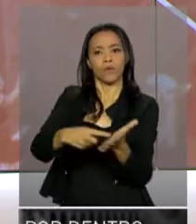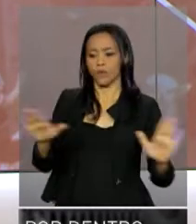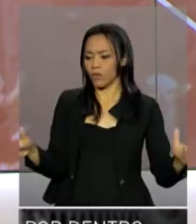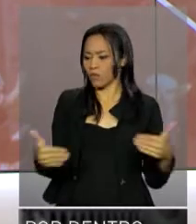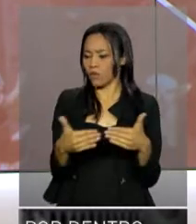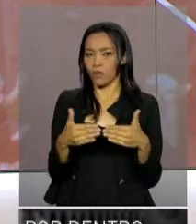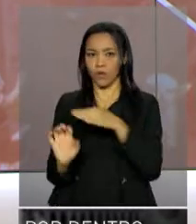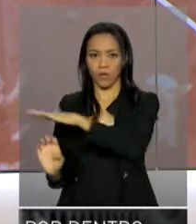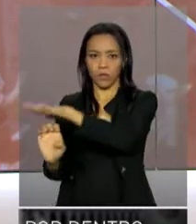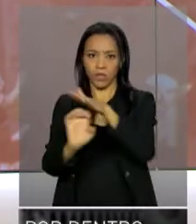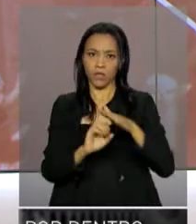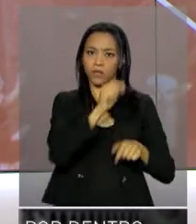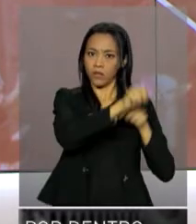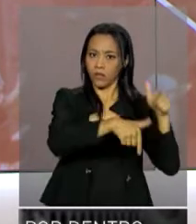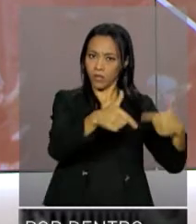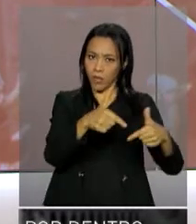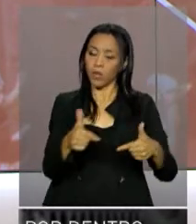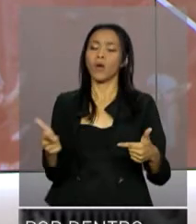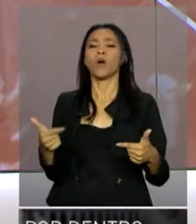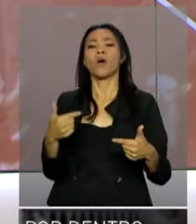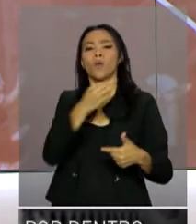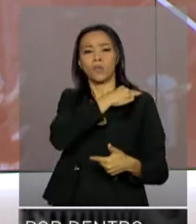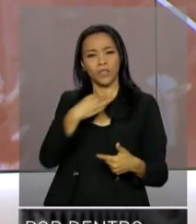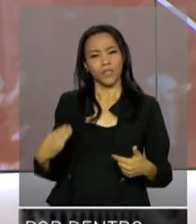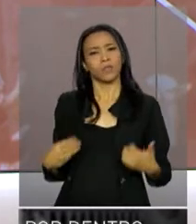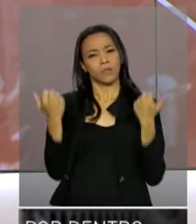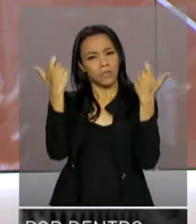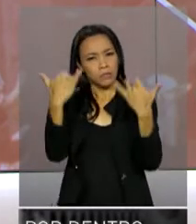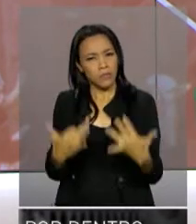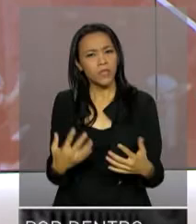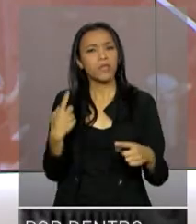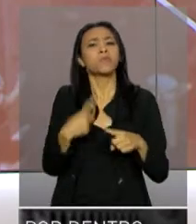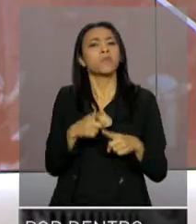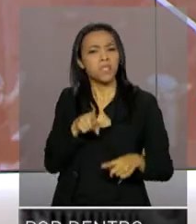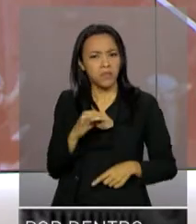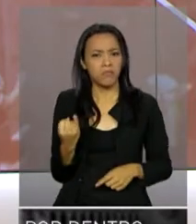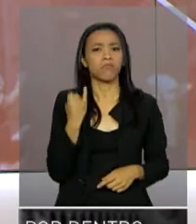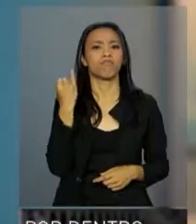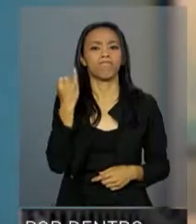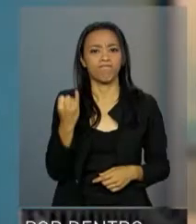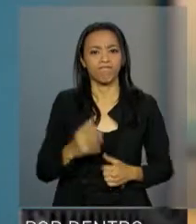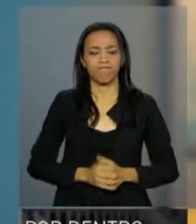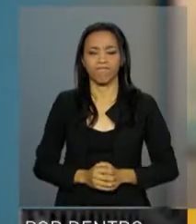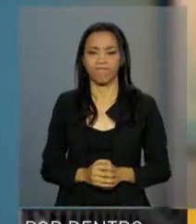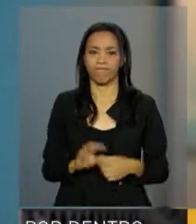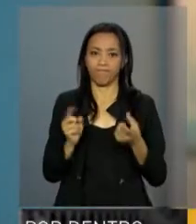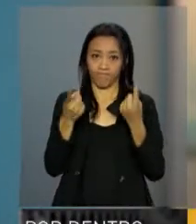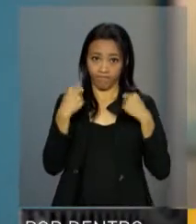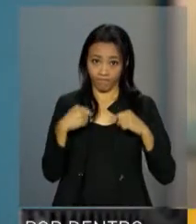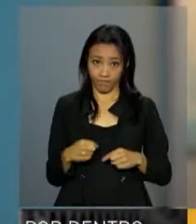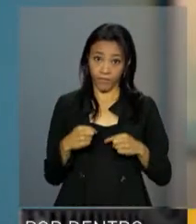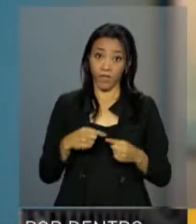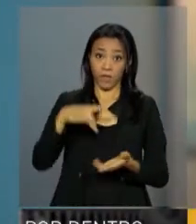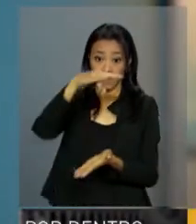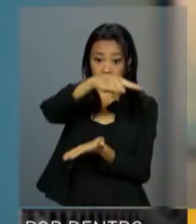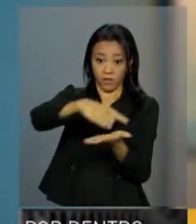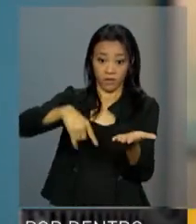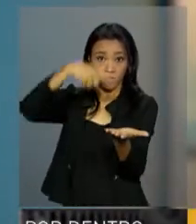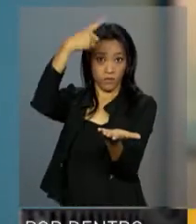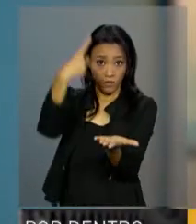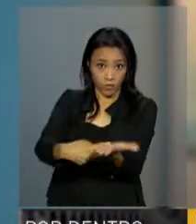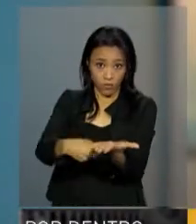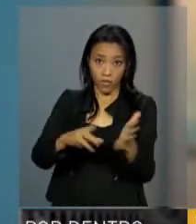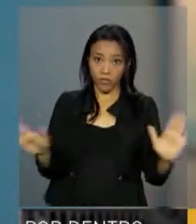ministro do Trabalho, Ronaldo Nogueira, mostra na prática por que isso é importante. Os acordos coletivos